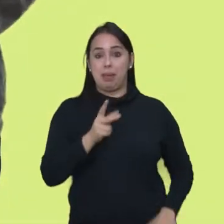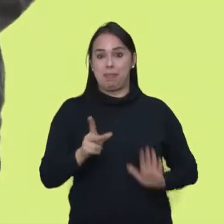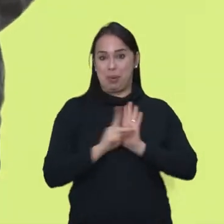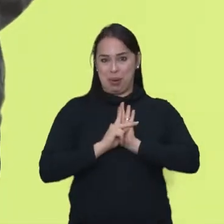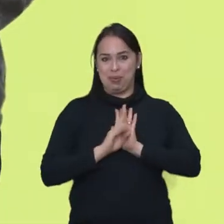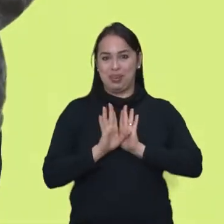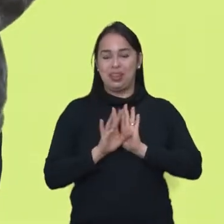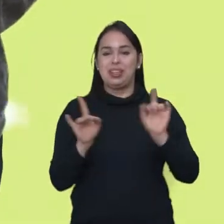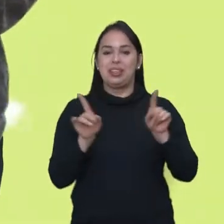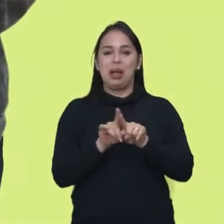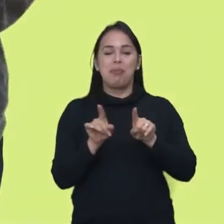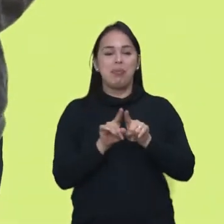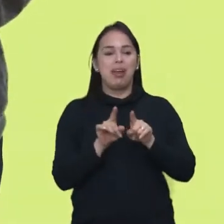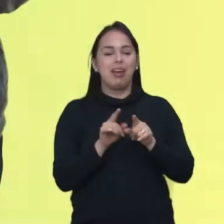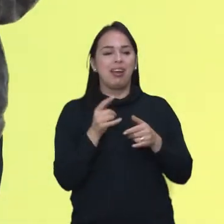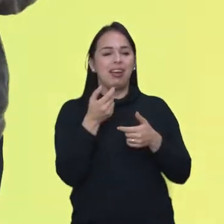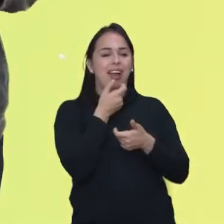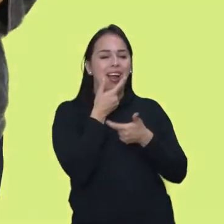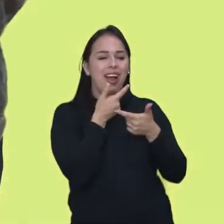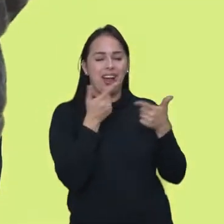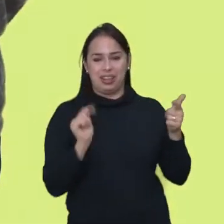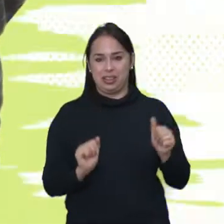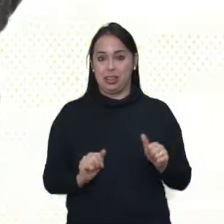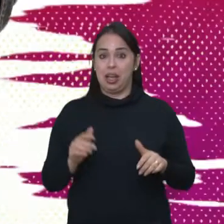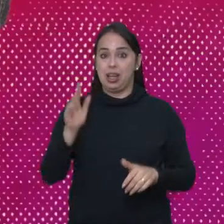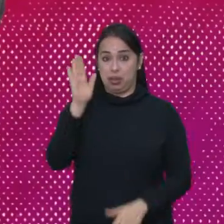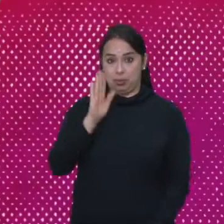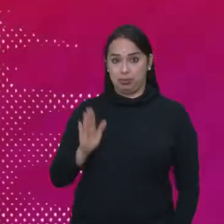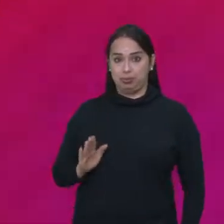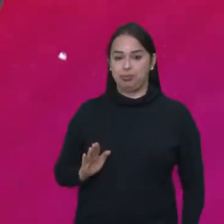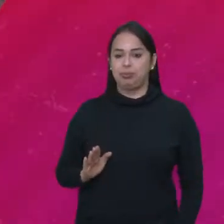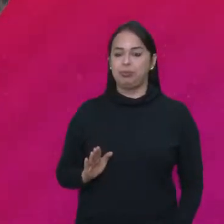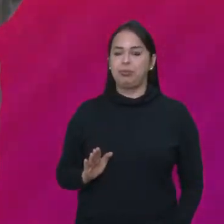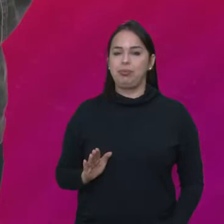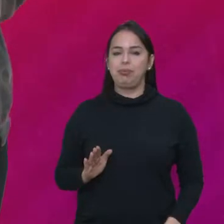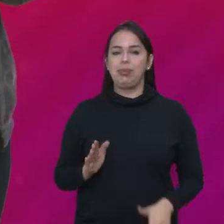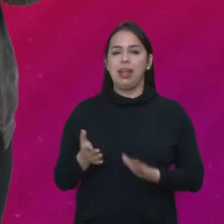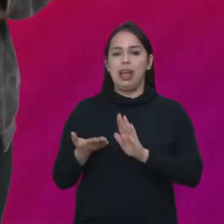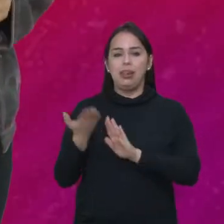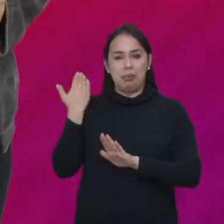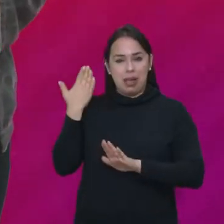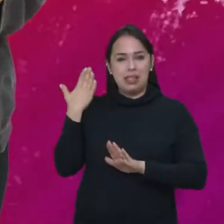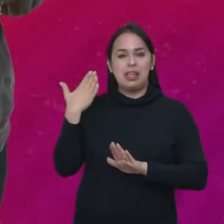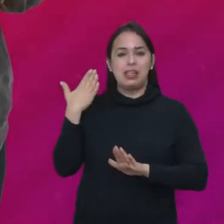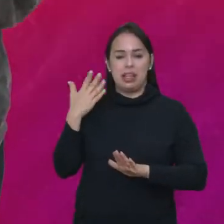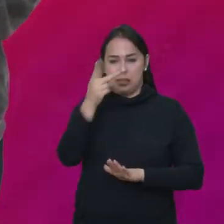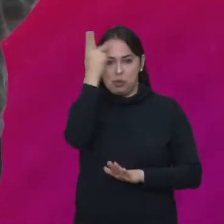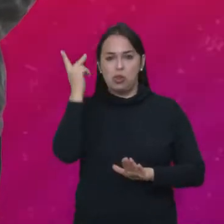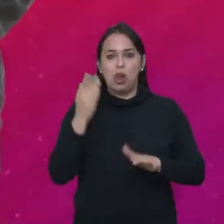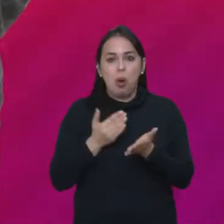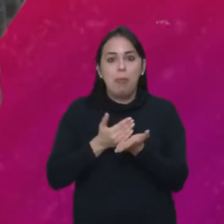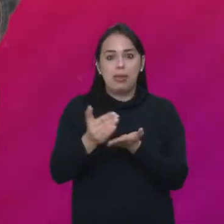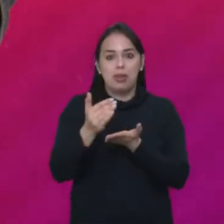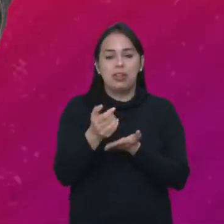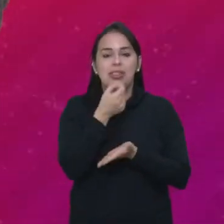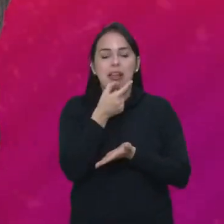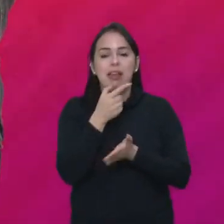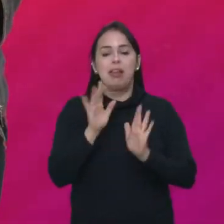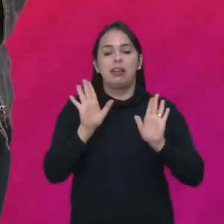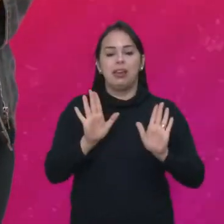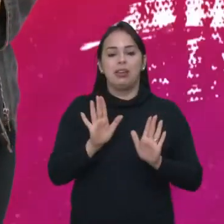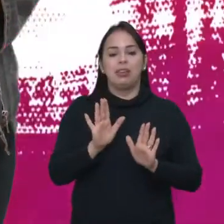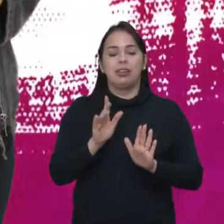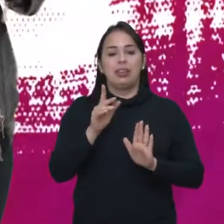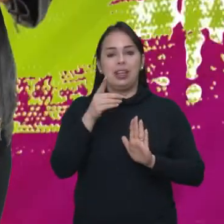plateia sua visão sobre eles de forma bem humorada. No Brasil, muita gente já tinha se aventurado pelo estilo antes. Na